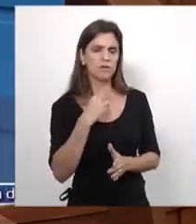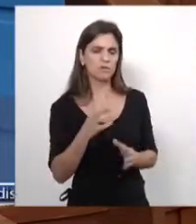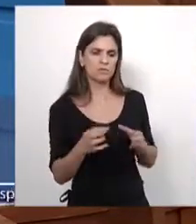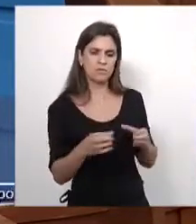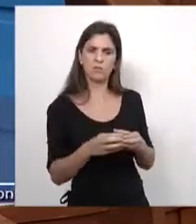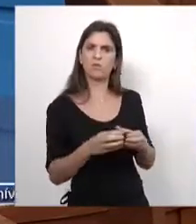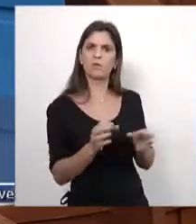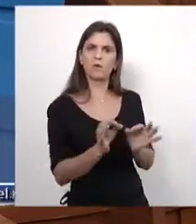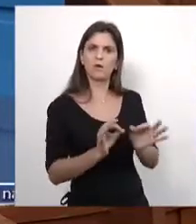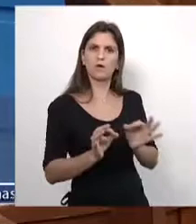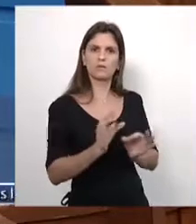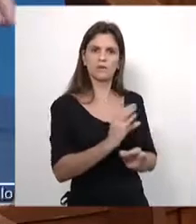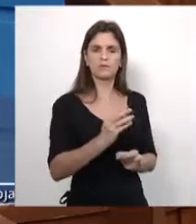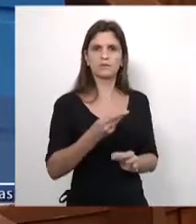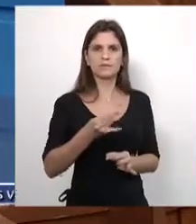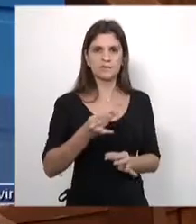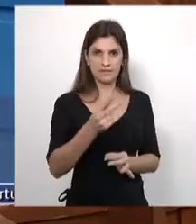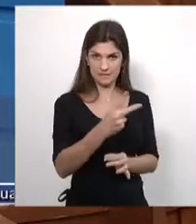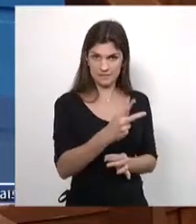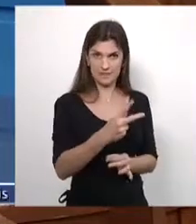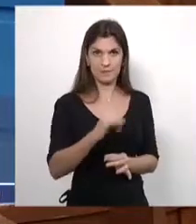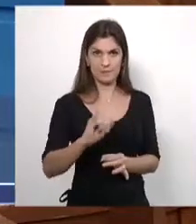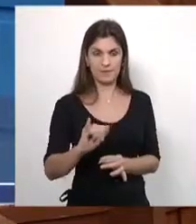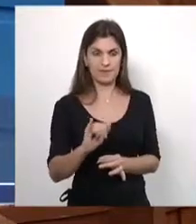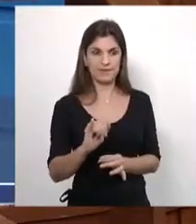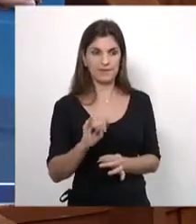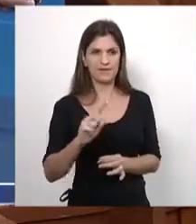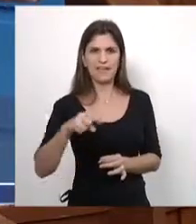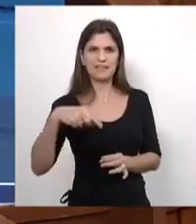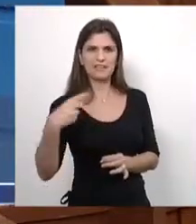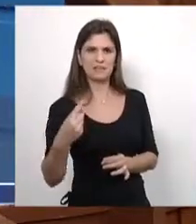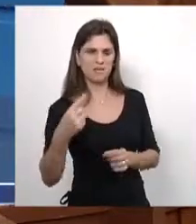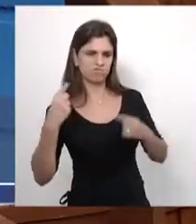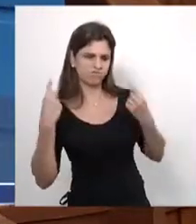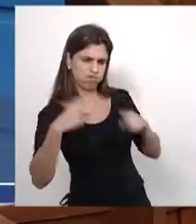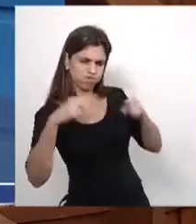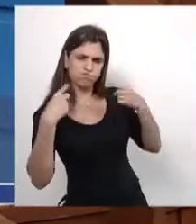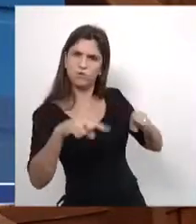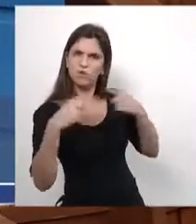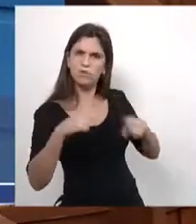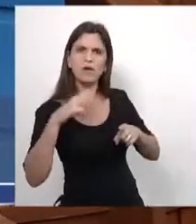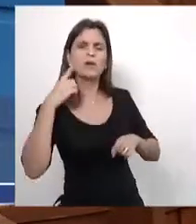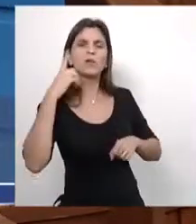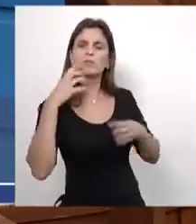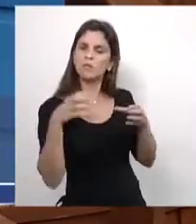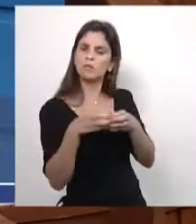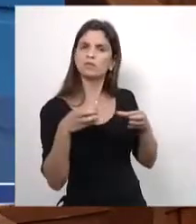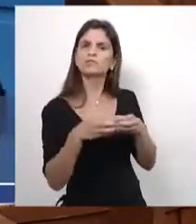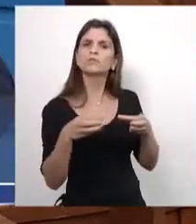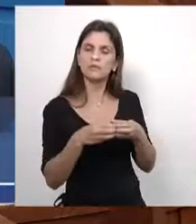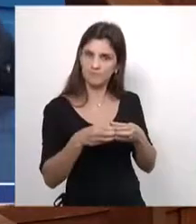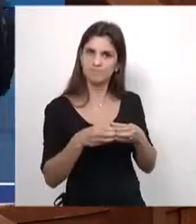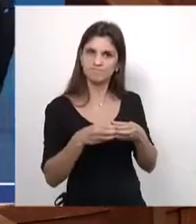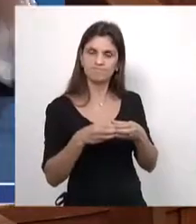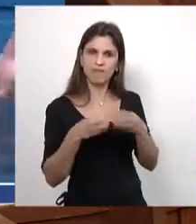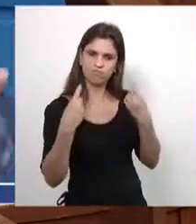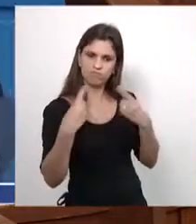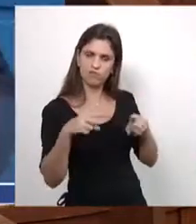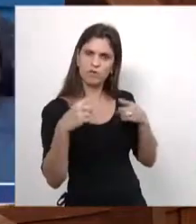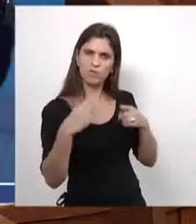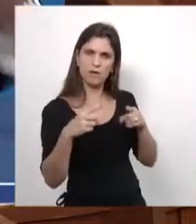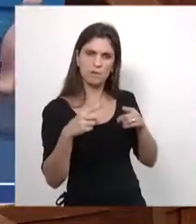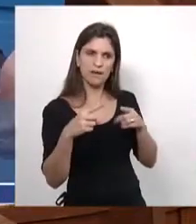para depois termos o nosso nome enxovalhado na mídia e na boca da população, dizendo que os deputados fizeram